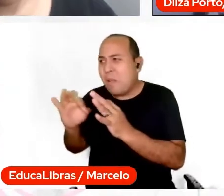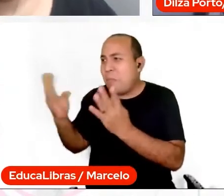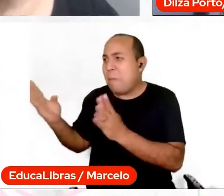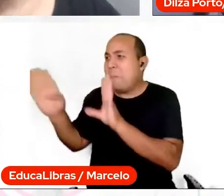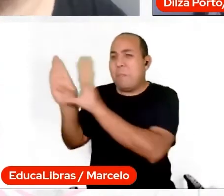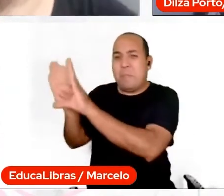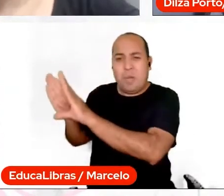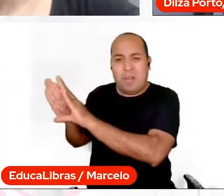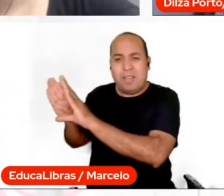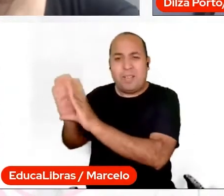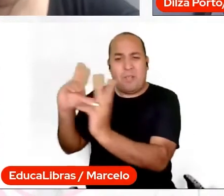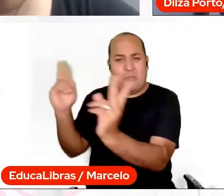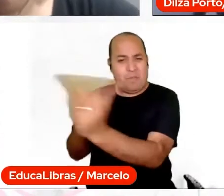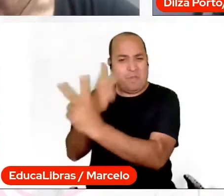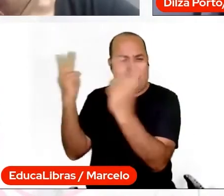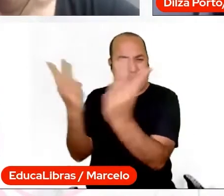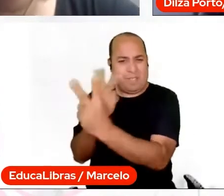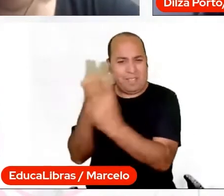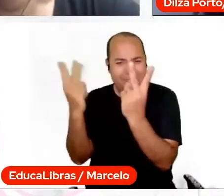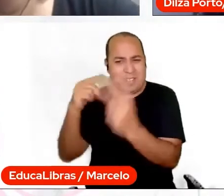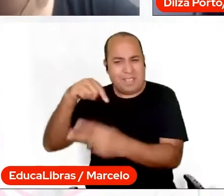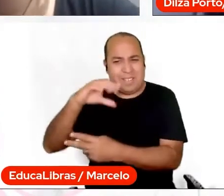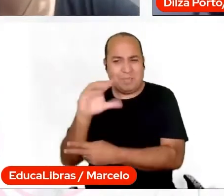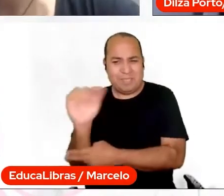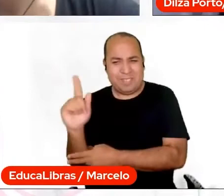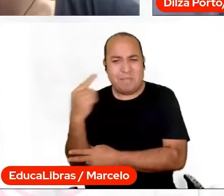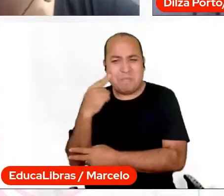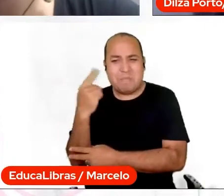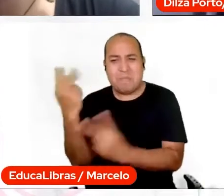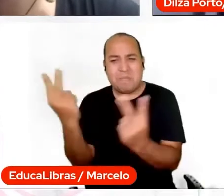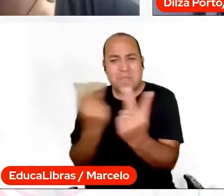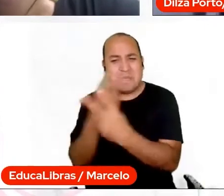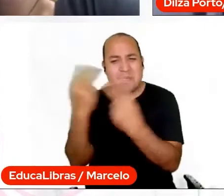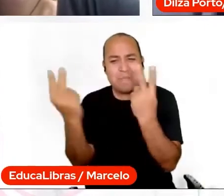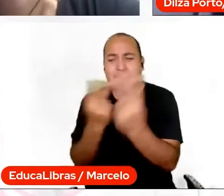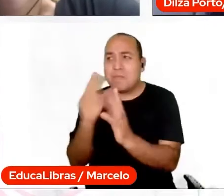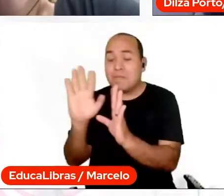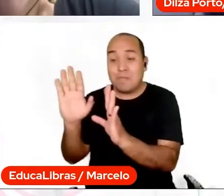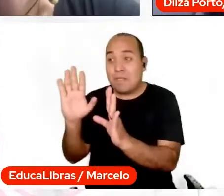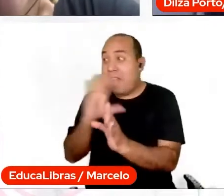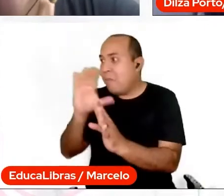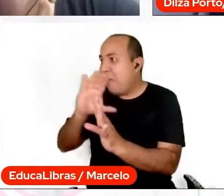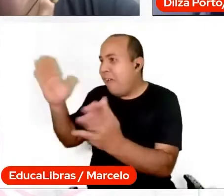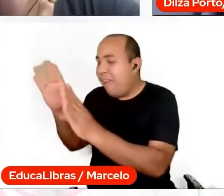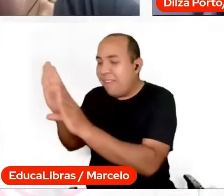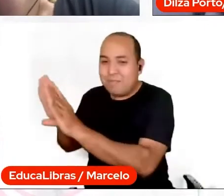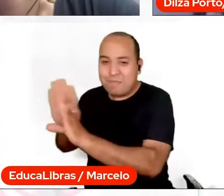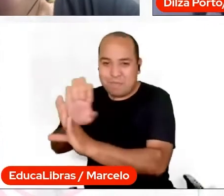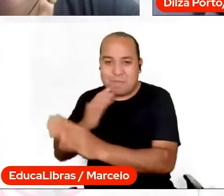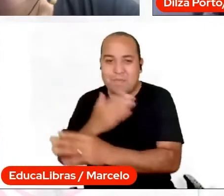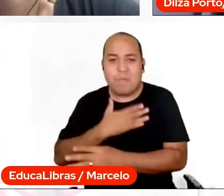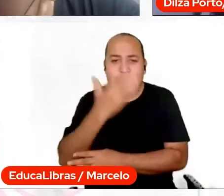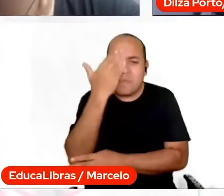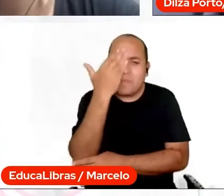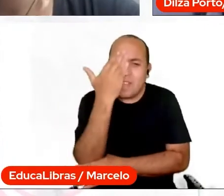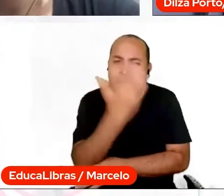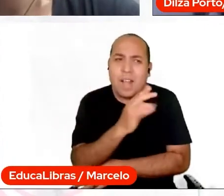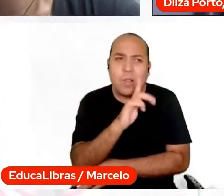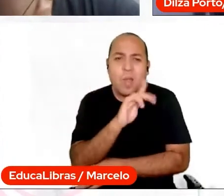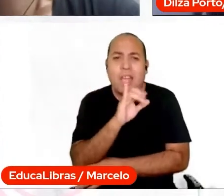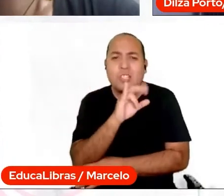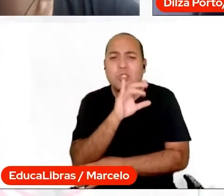que está começando um vendaval aqui em Campo Grande. Aí, dei uma corridinha aqui. Obrigada, professor Regerson,